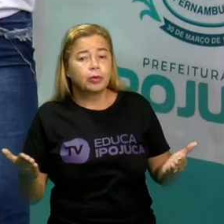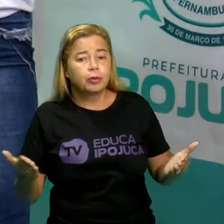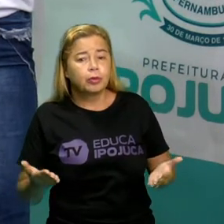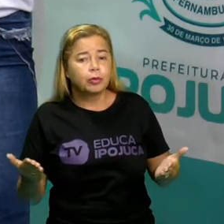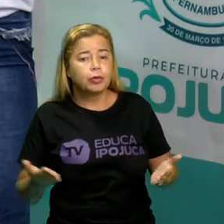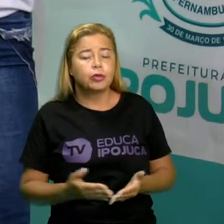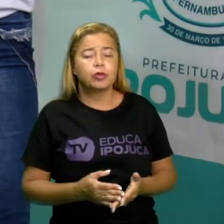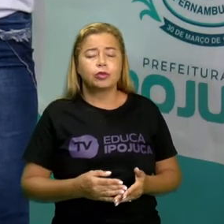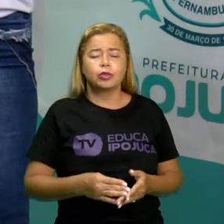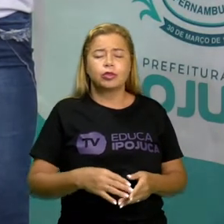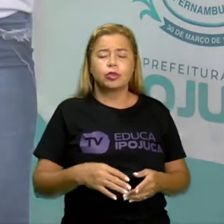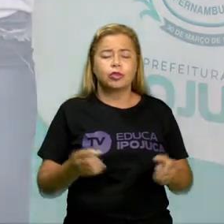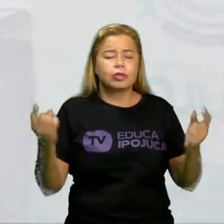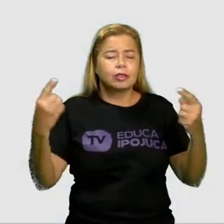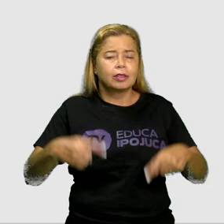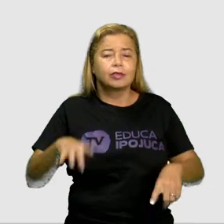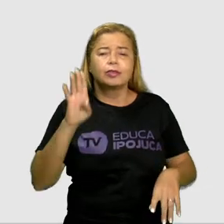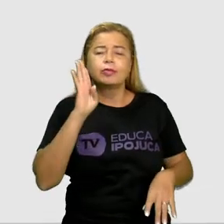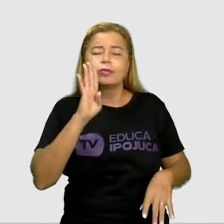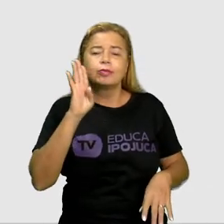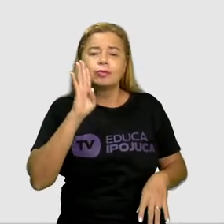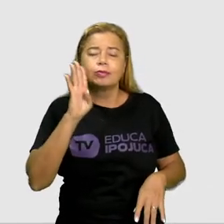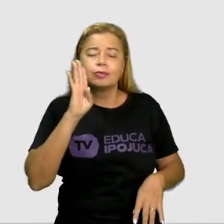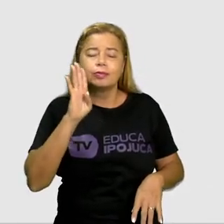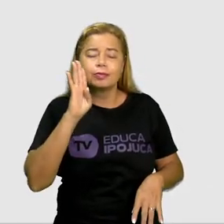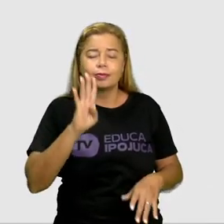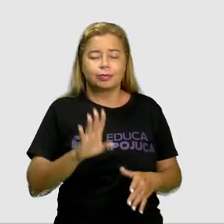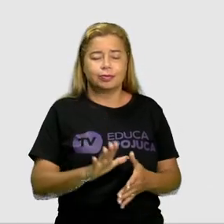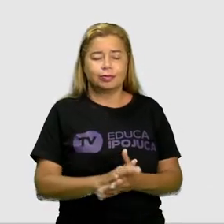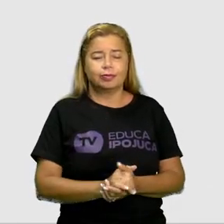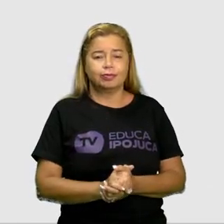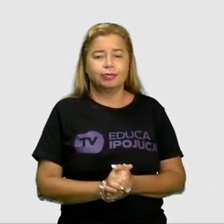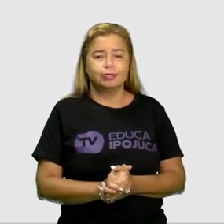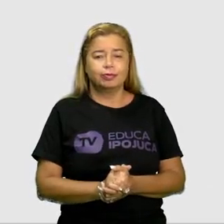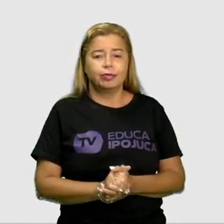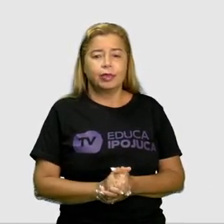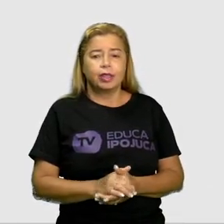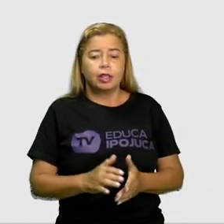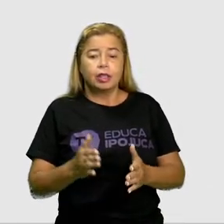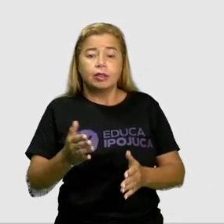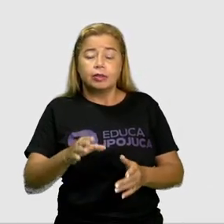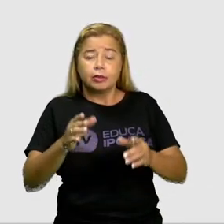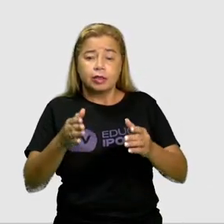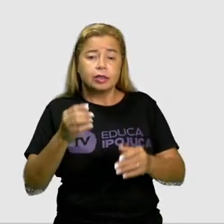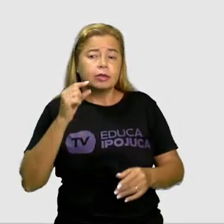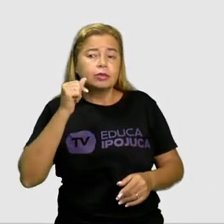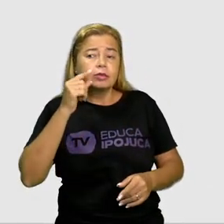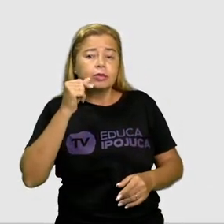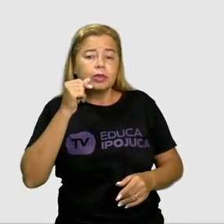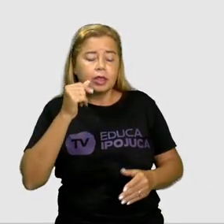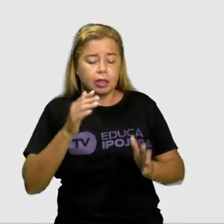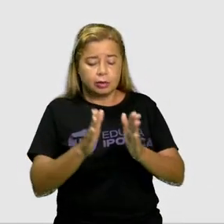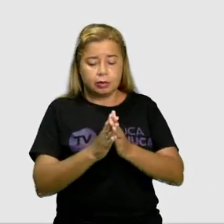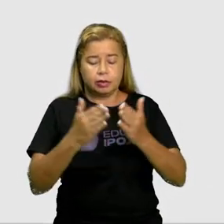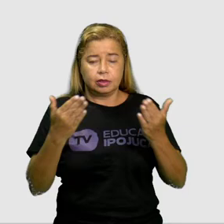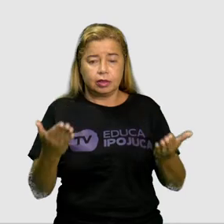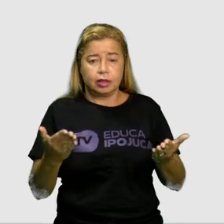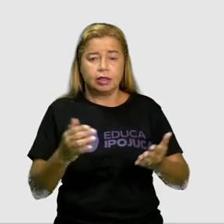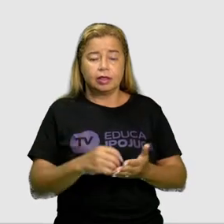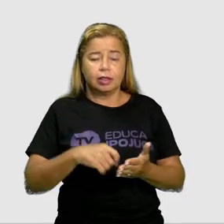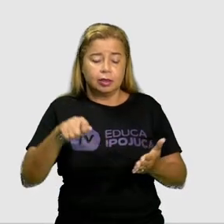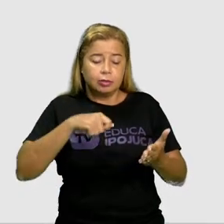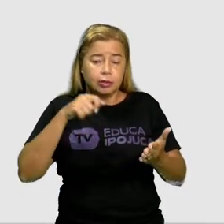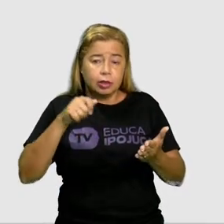está super legal. Muito legal mesmo. Pega aí o seu lápis, o seu caderno e a sua